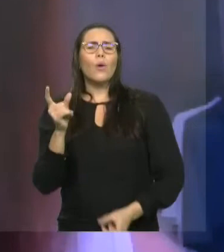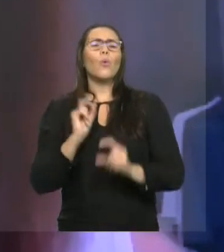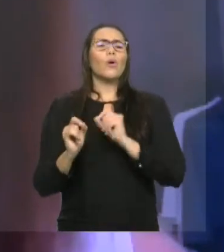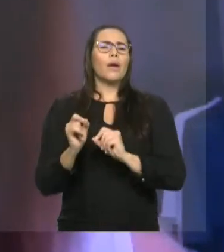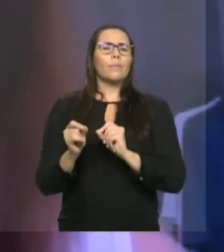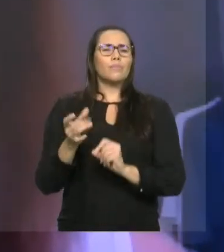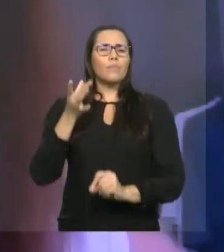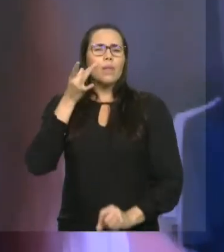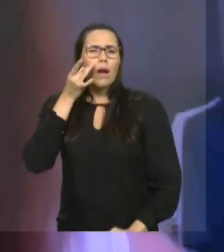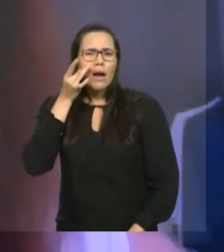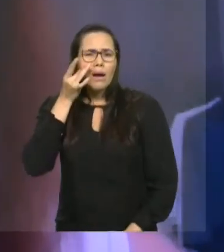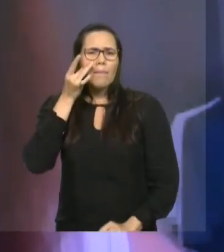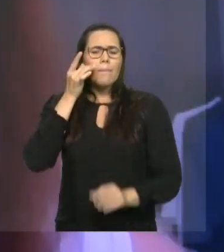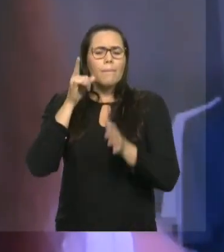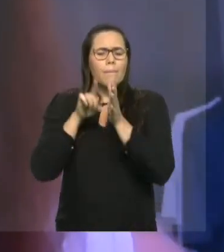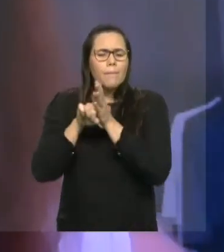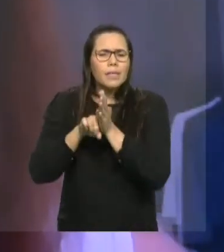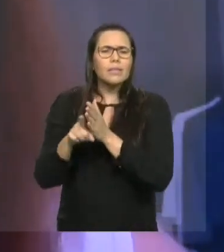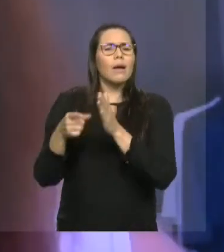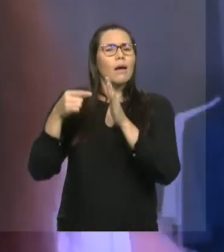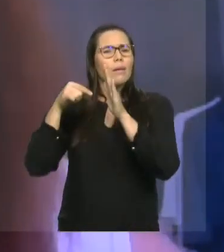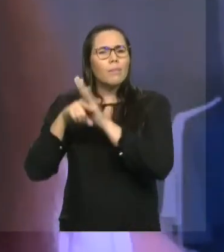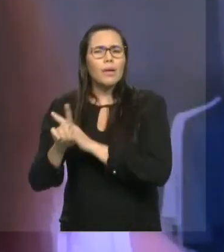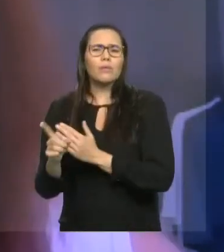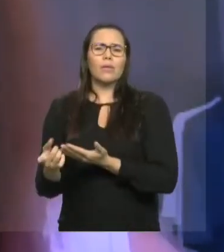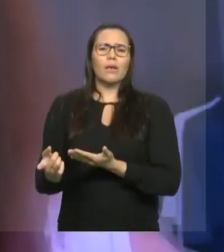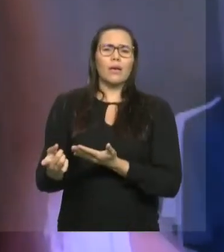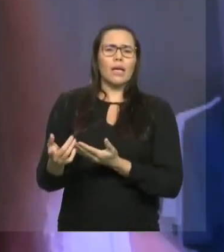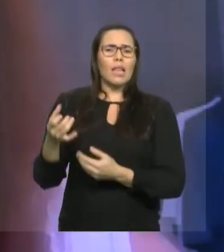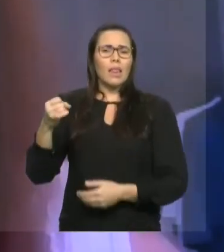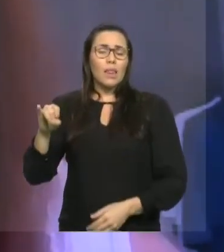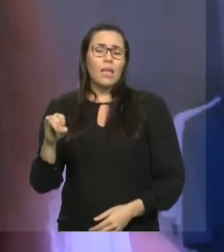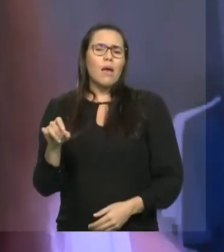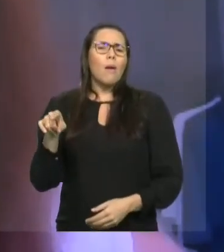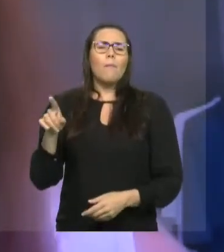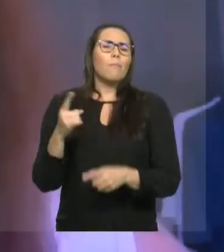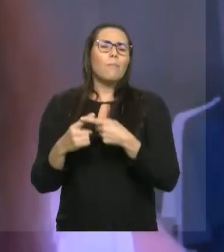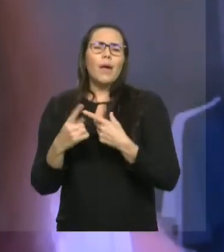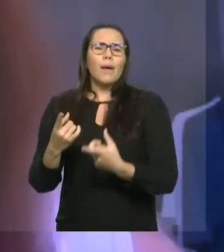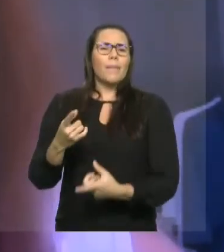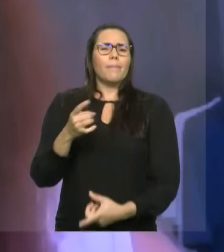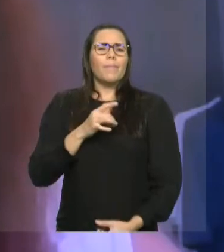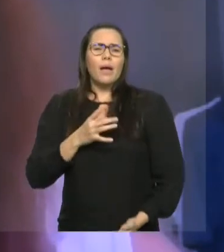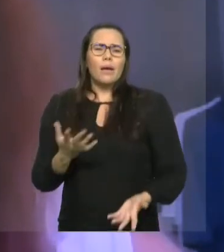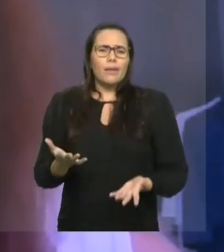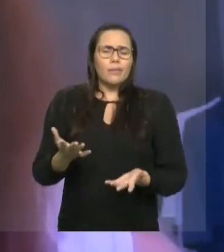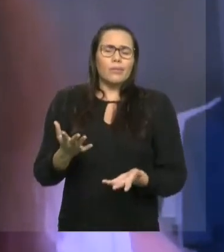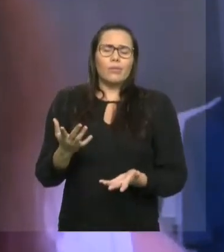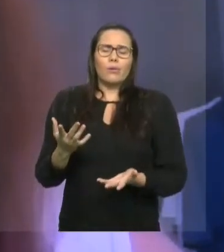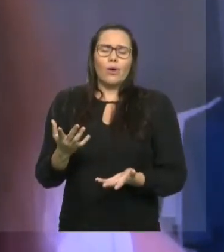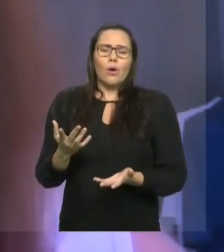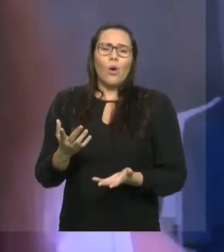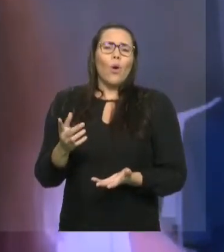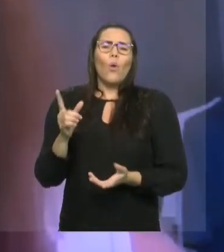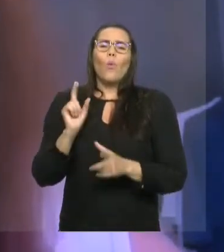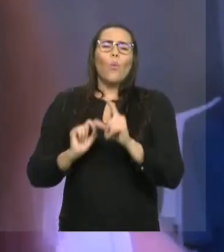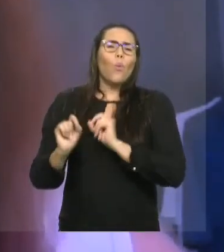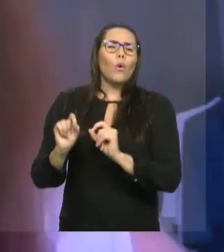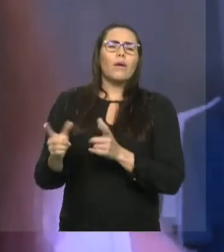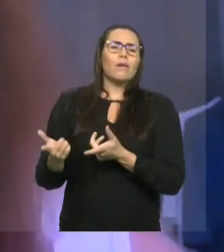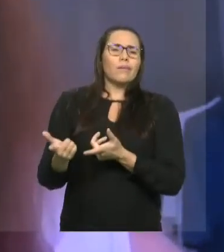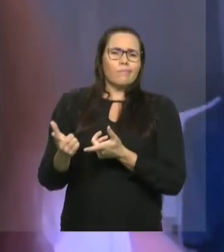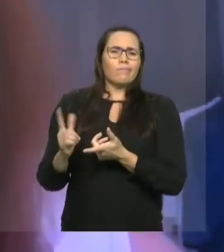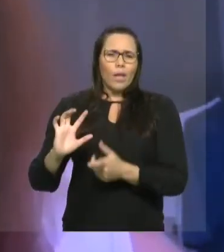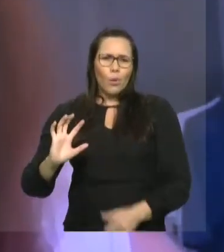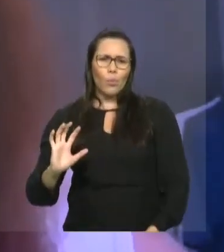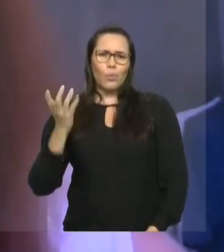a violência contra a mulher, a gente realmente avança bastante. Então, eu peço aos colegas que, com atenção, aprovem,